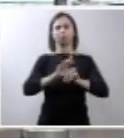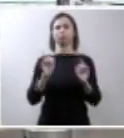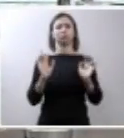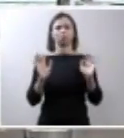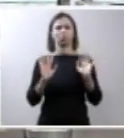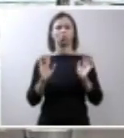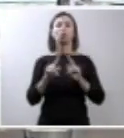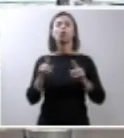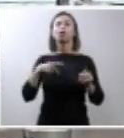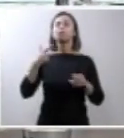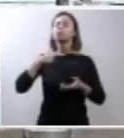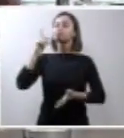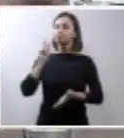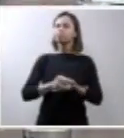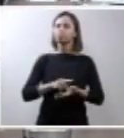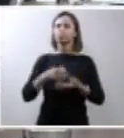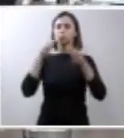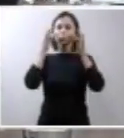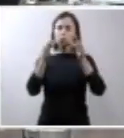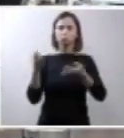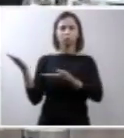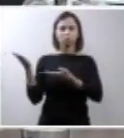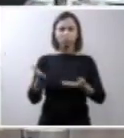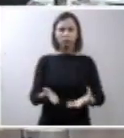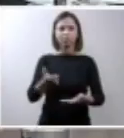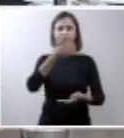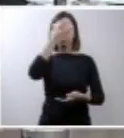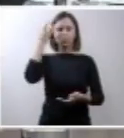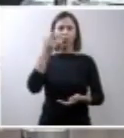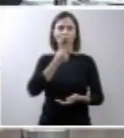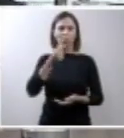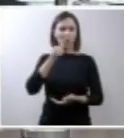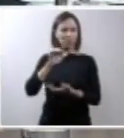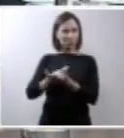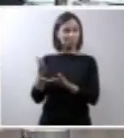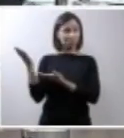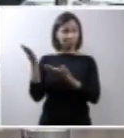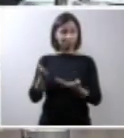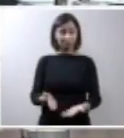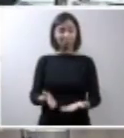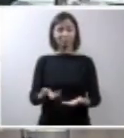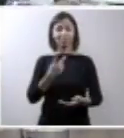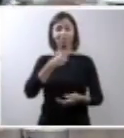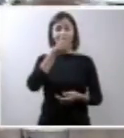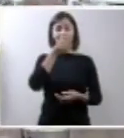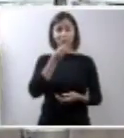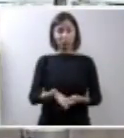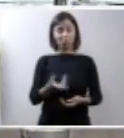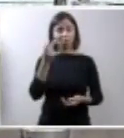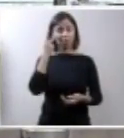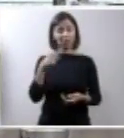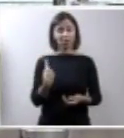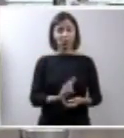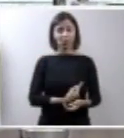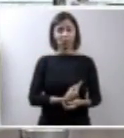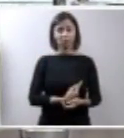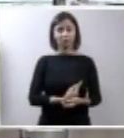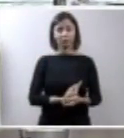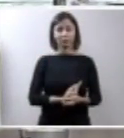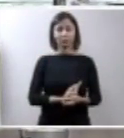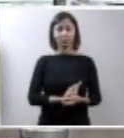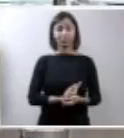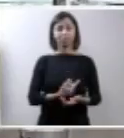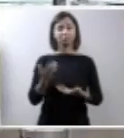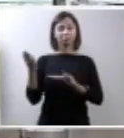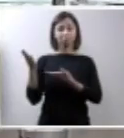sofrimentos e acho que a sua ideia de trazer esse casal nos proporcionou a possibilidade de ver um depoimento